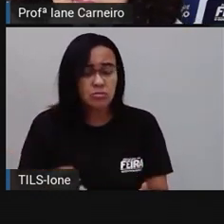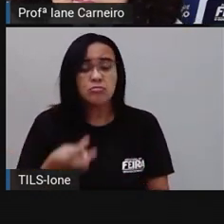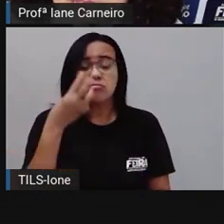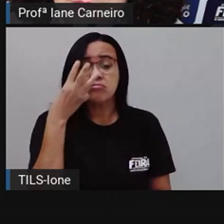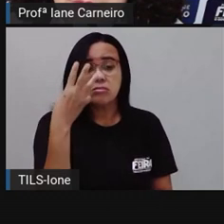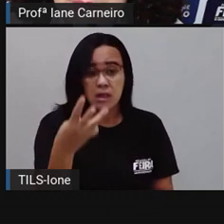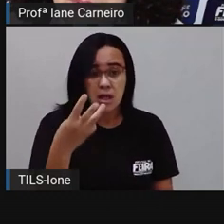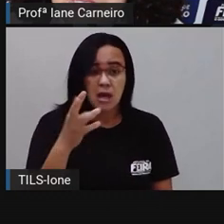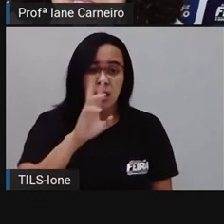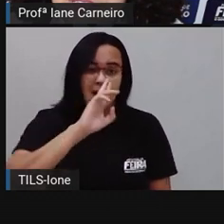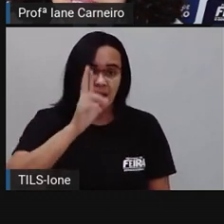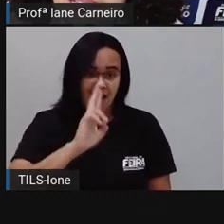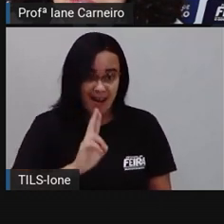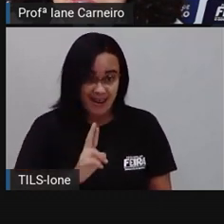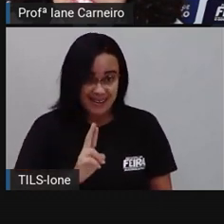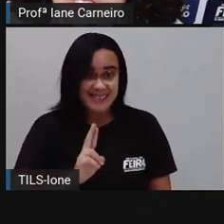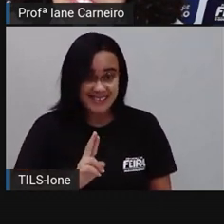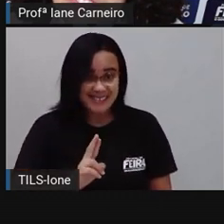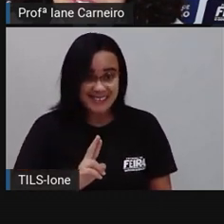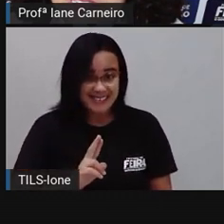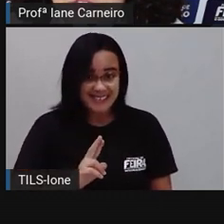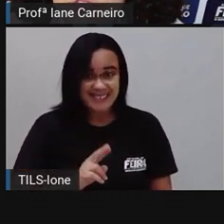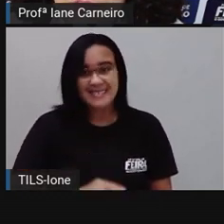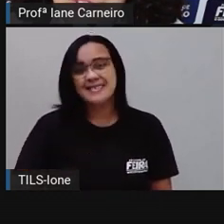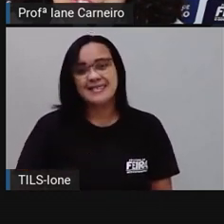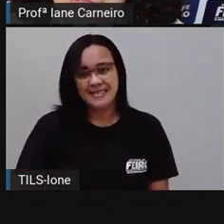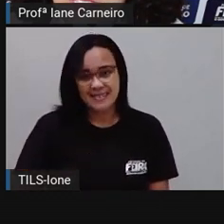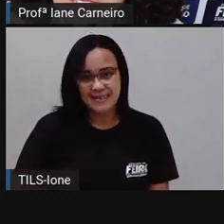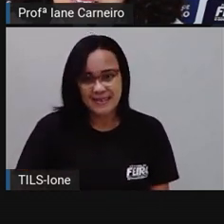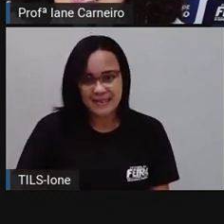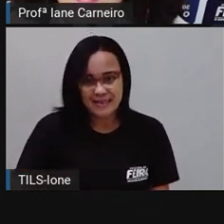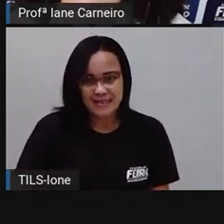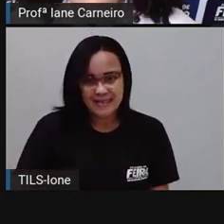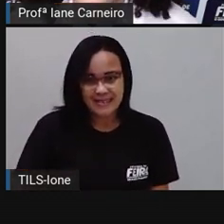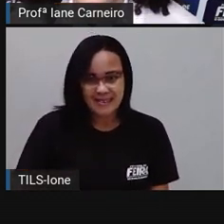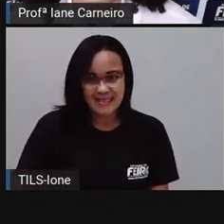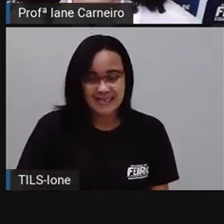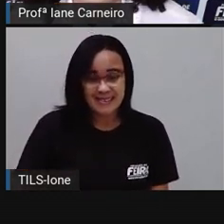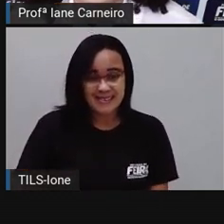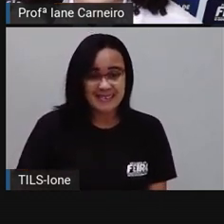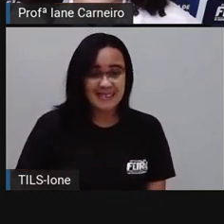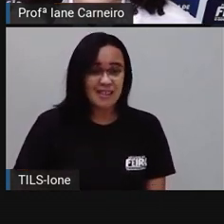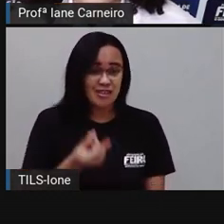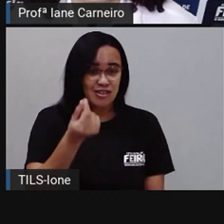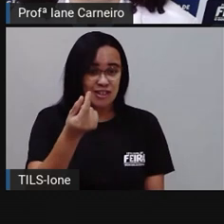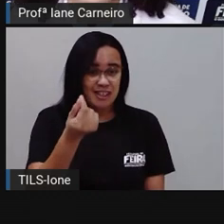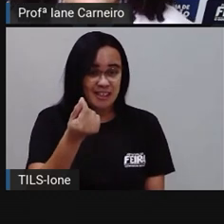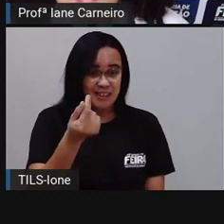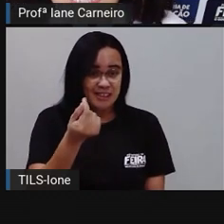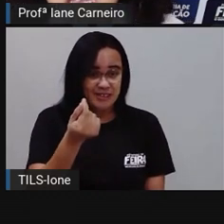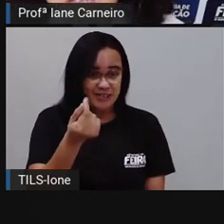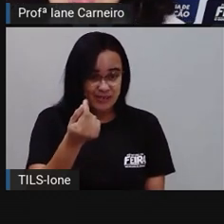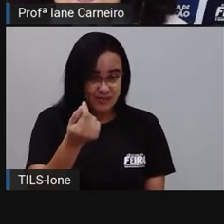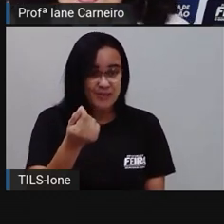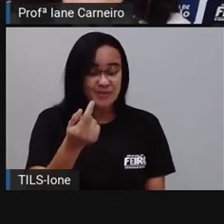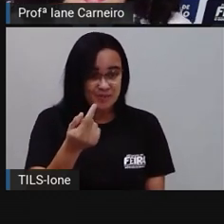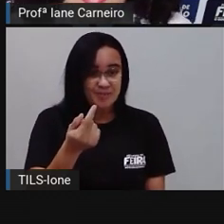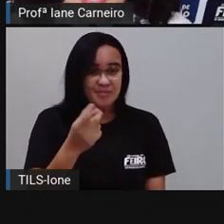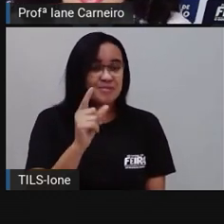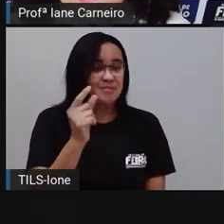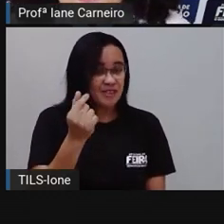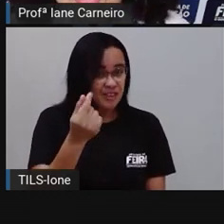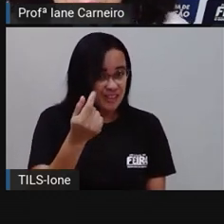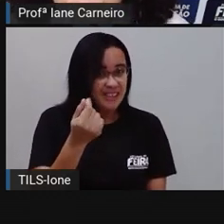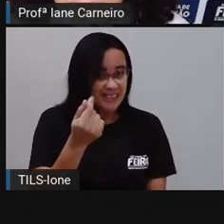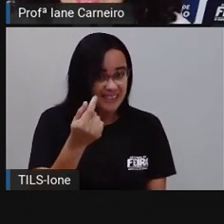vez que aparecer um numerozinho na frente dele e tiver esse código aqui, ó, quer dizer que a gente tá falando de dinheiro. Se chama